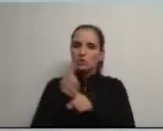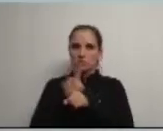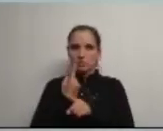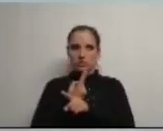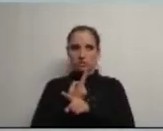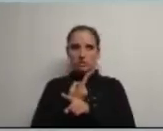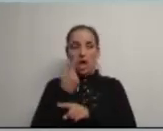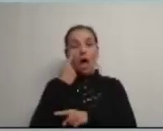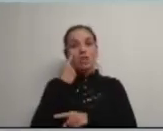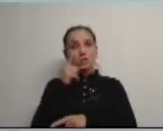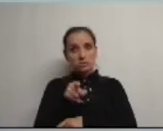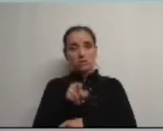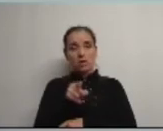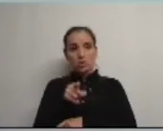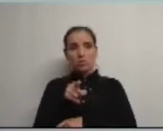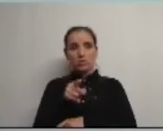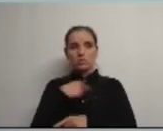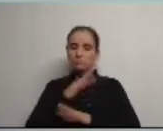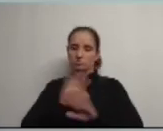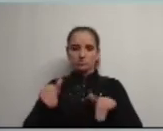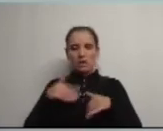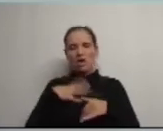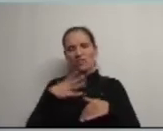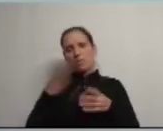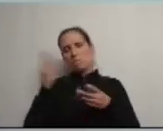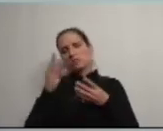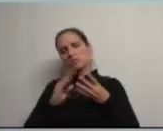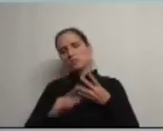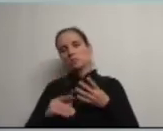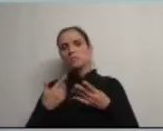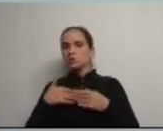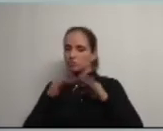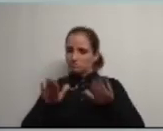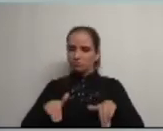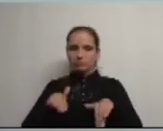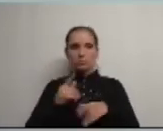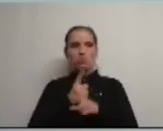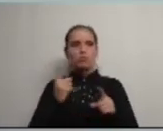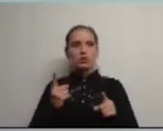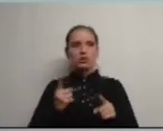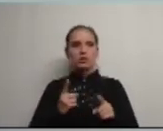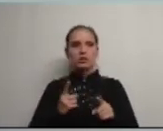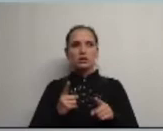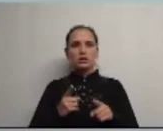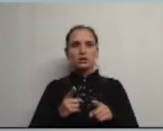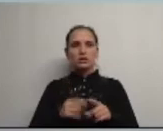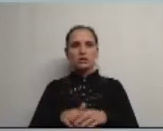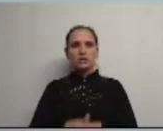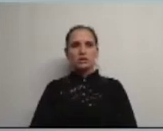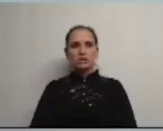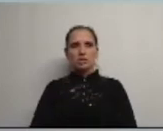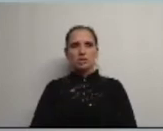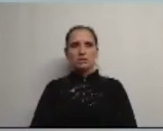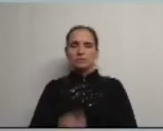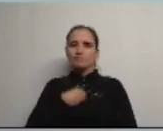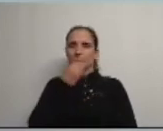atenção portanto e fico-me por aqui tinha muito mais notas mas fico-me por aqui porque mas